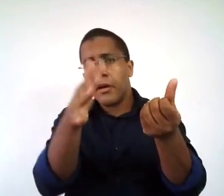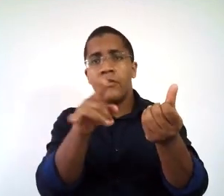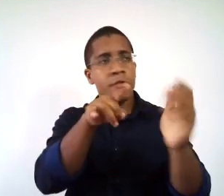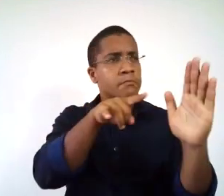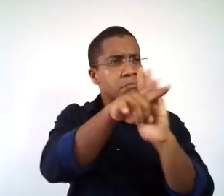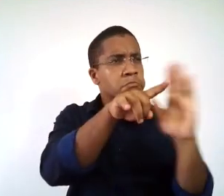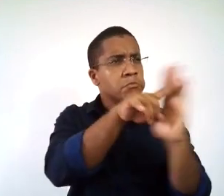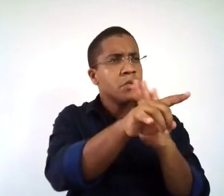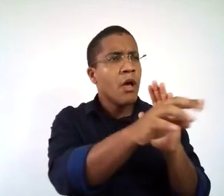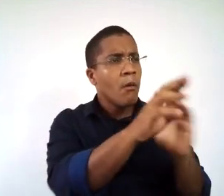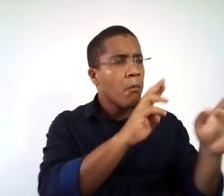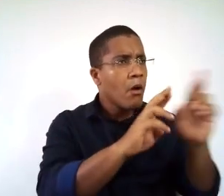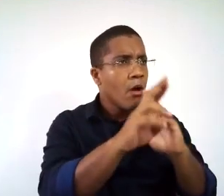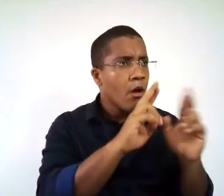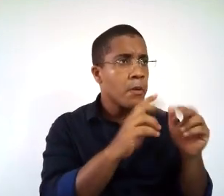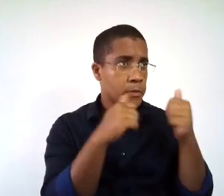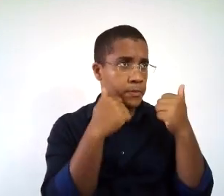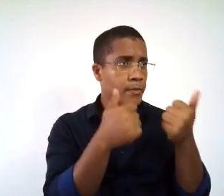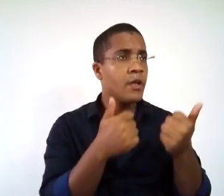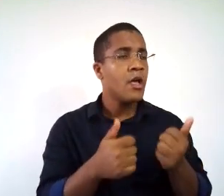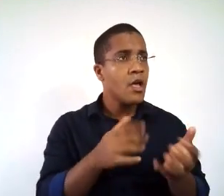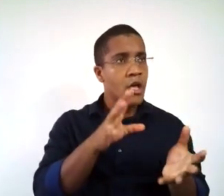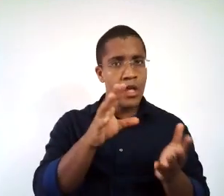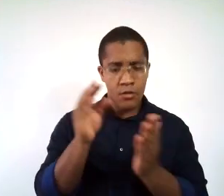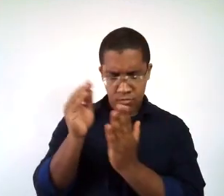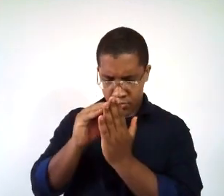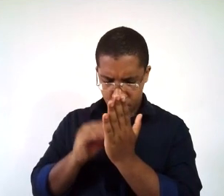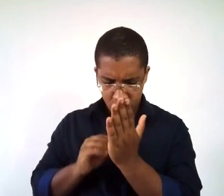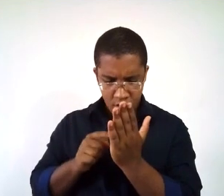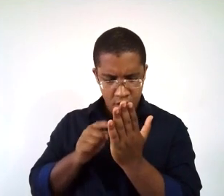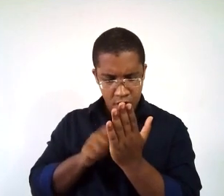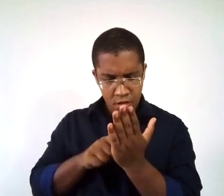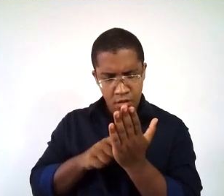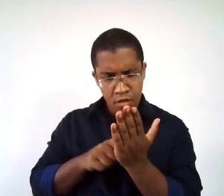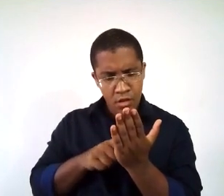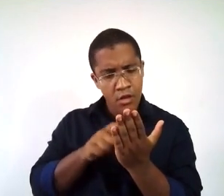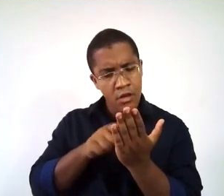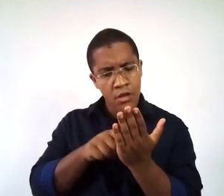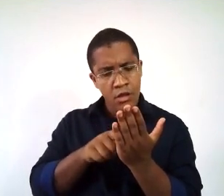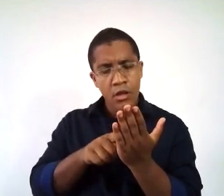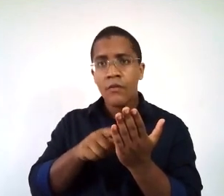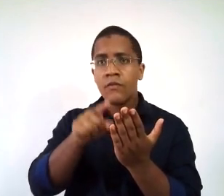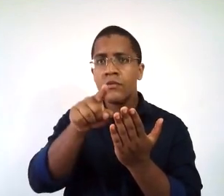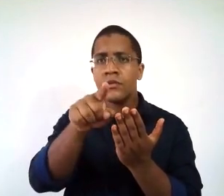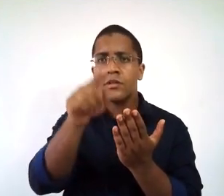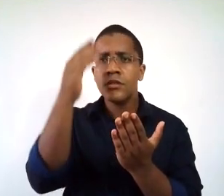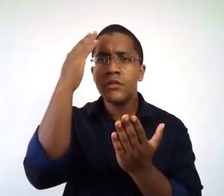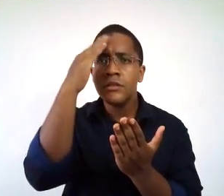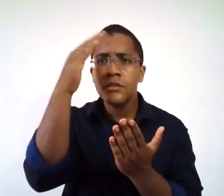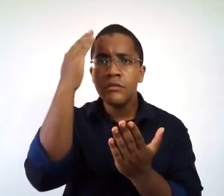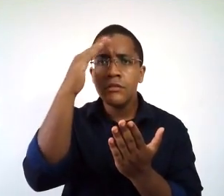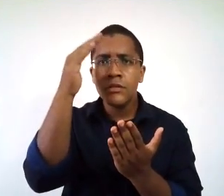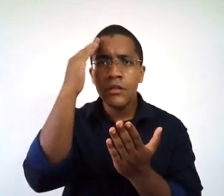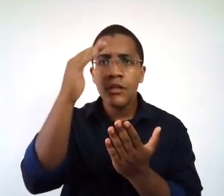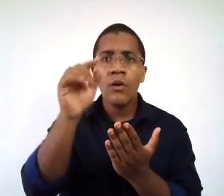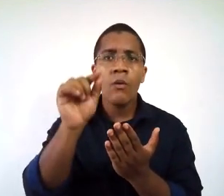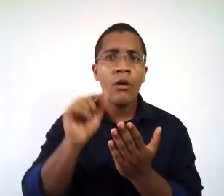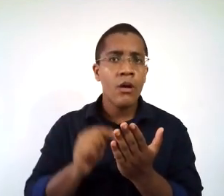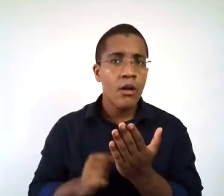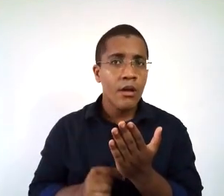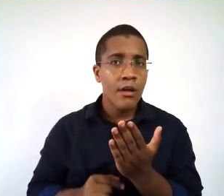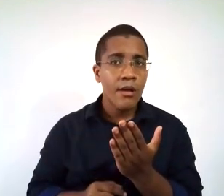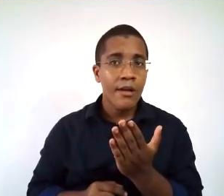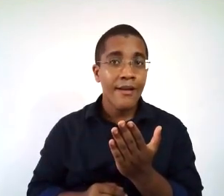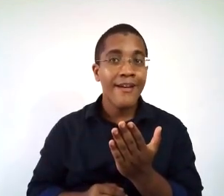de 5, 6 pessoas, você fez a pesquisa. O que você entendeu com essa pesquisa quando você juntou cada uma dessas